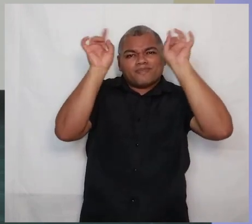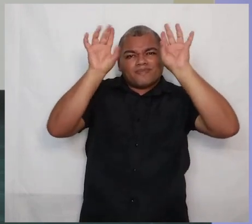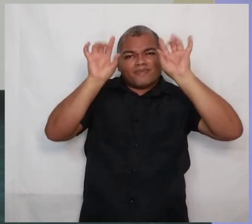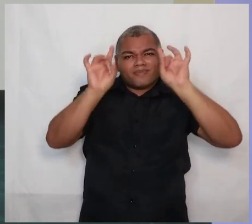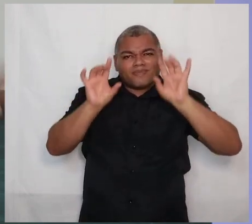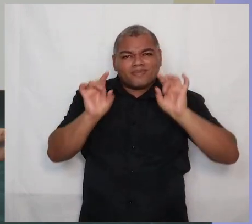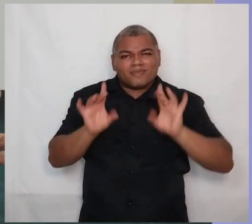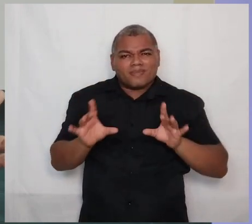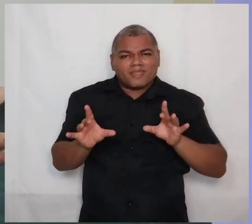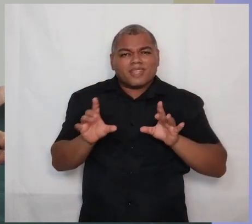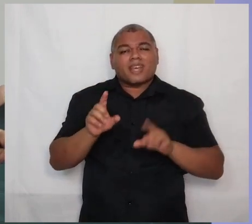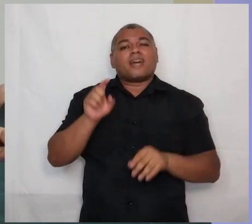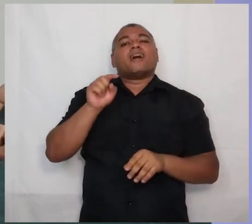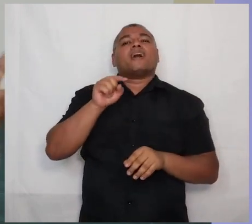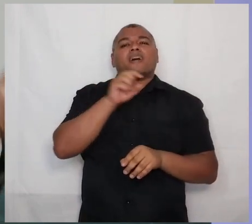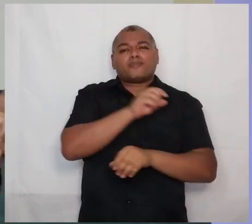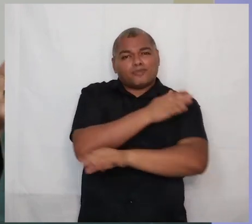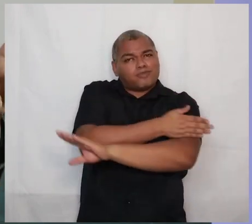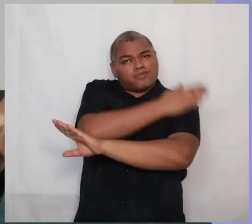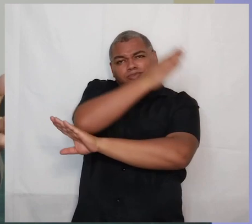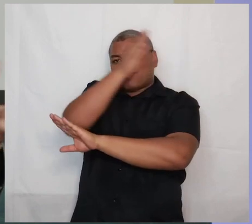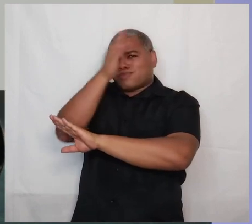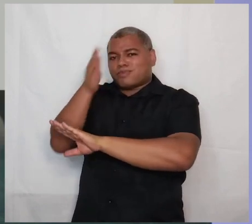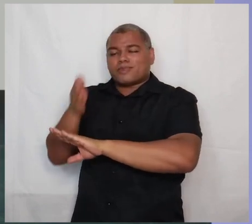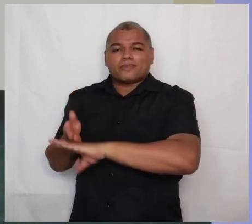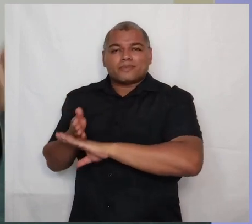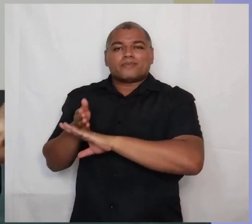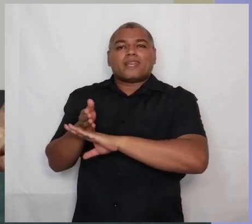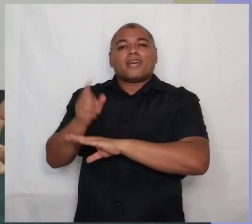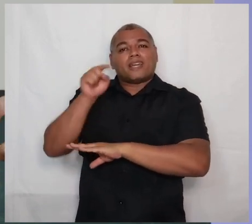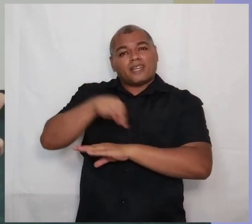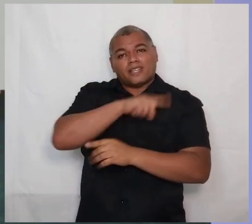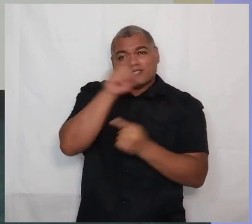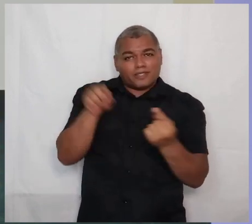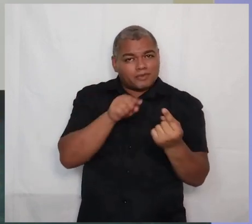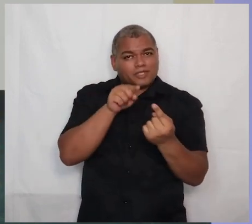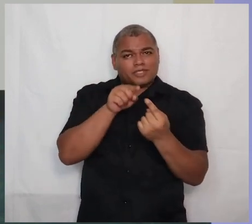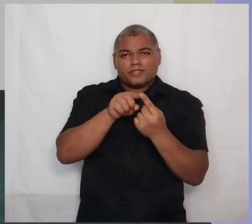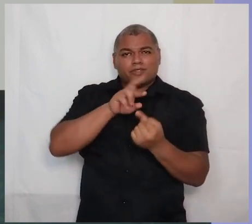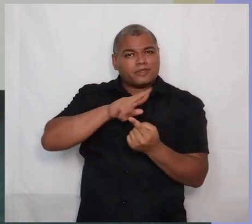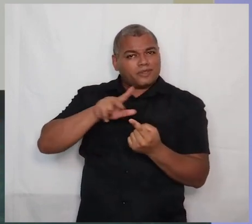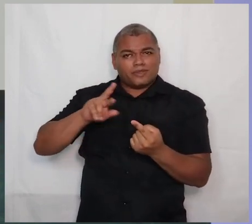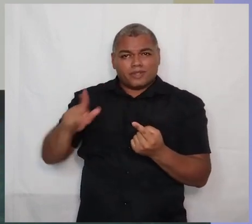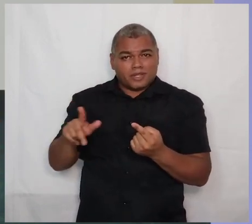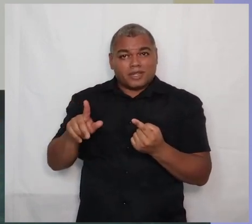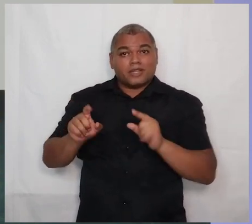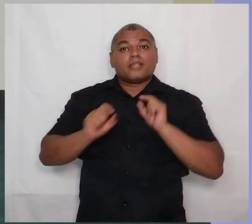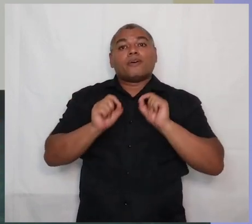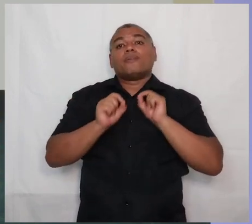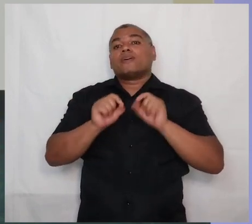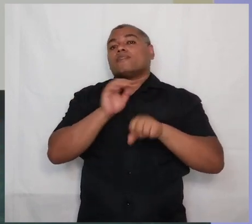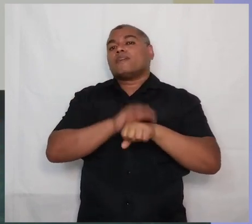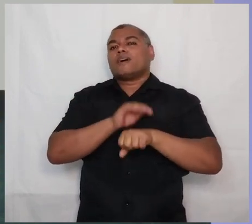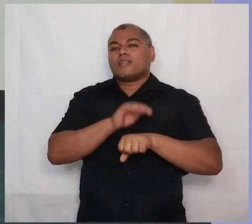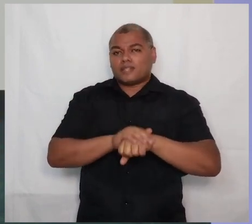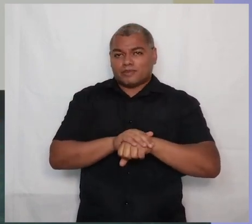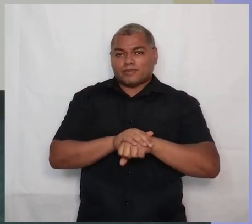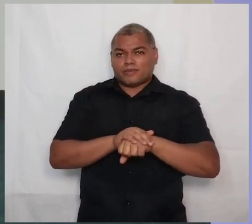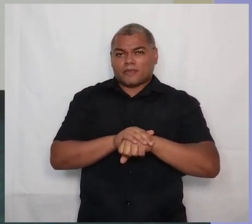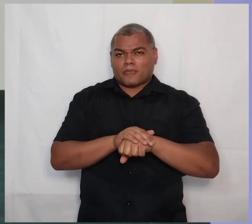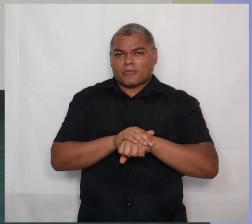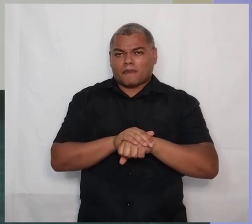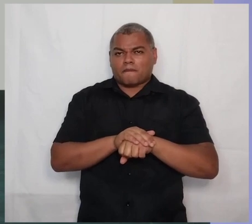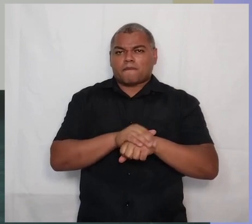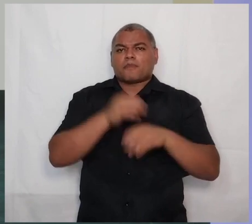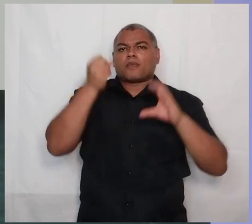horas aqui e esse não é o objetivo do nosso curso ou do nosso programa aqui. Então, que nós faremos será olhar